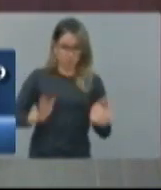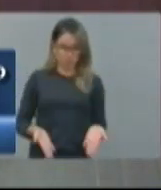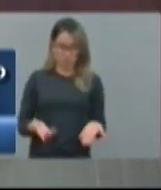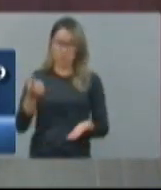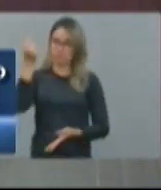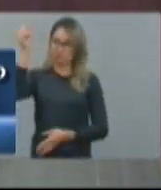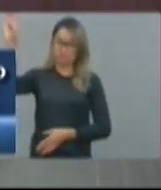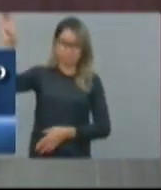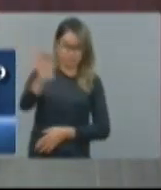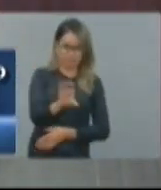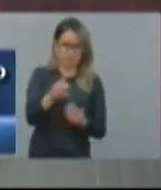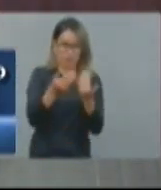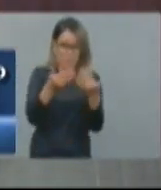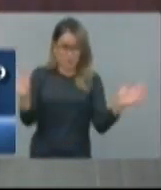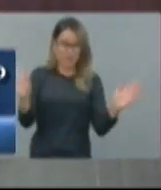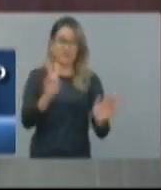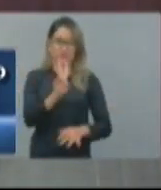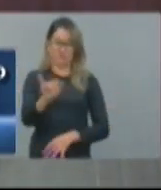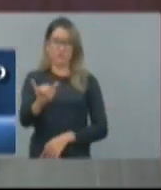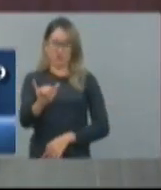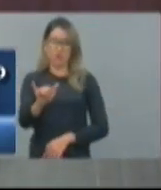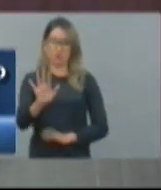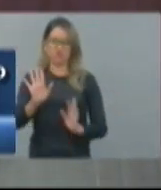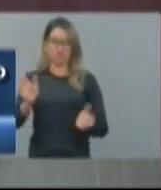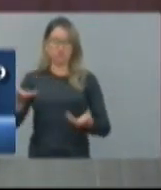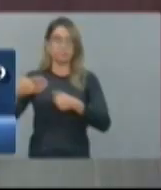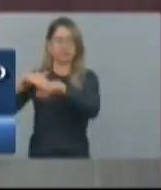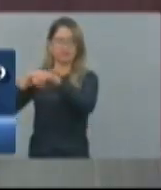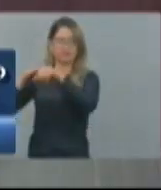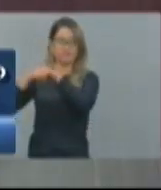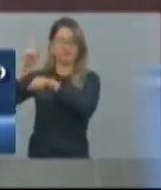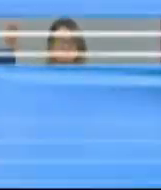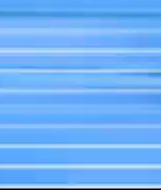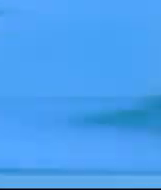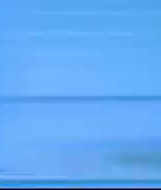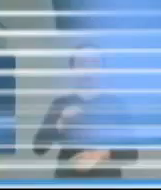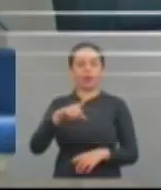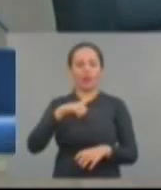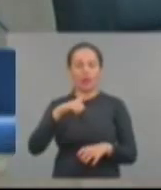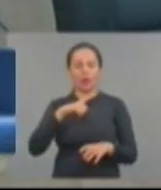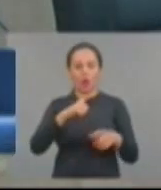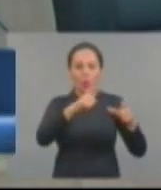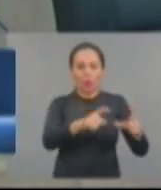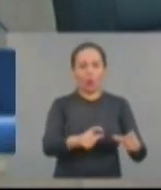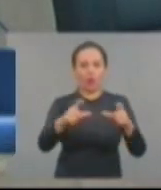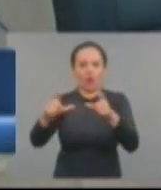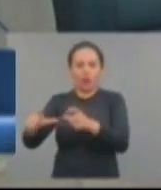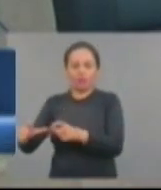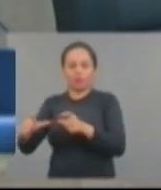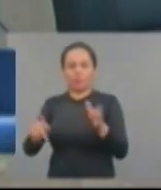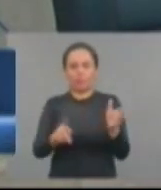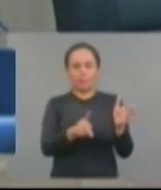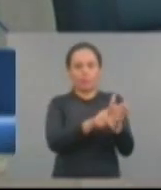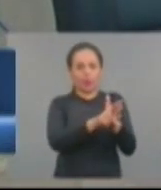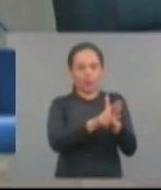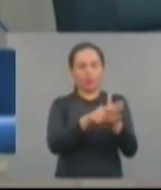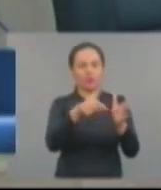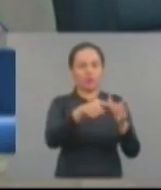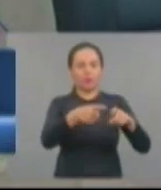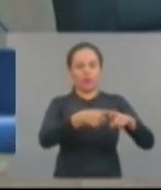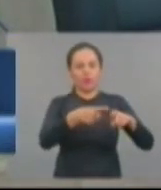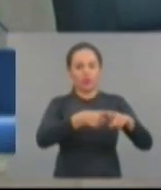funcionamento trazendo um benefício muito grande para a região do Sertão Central. Você faz um plano de atendimento giratório